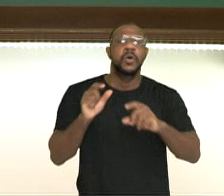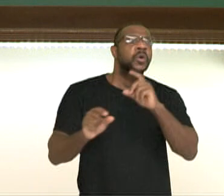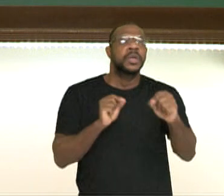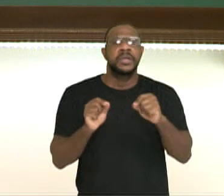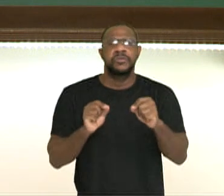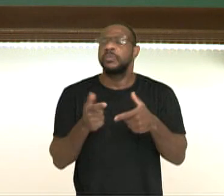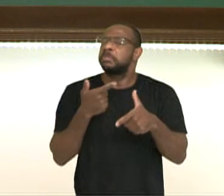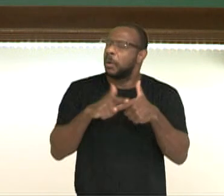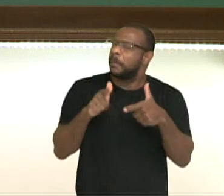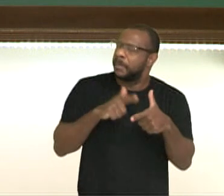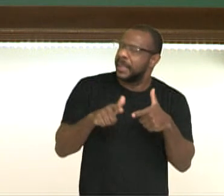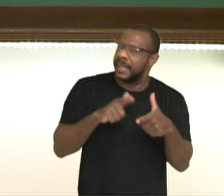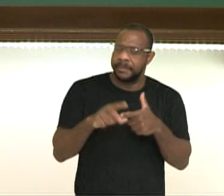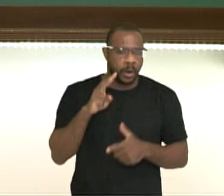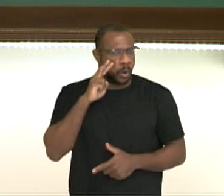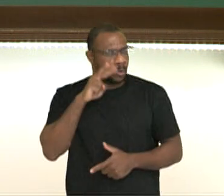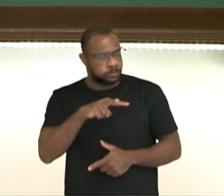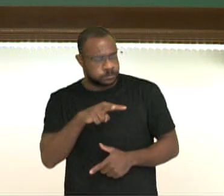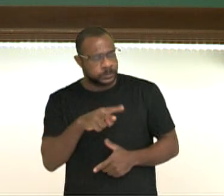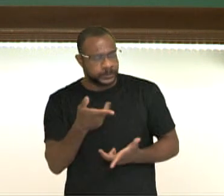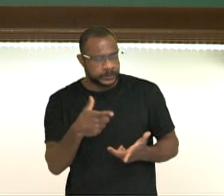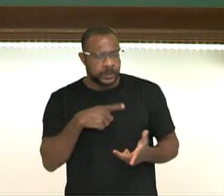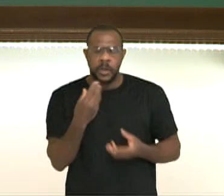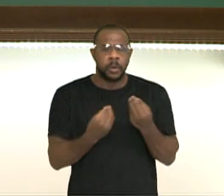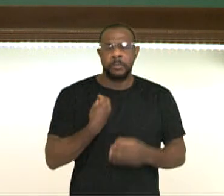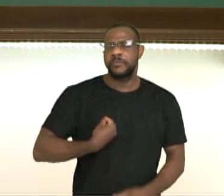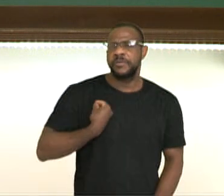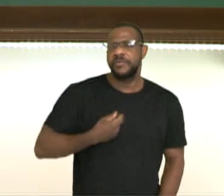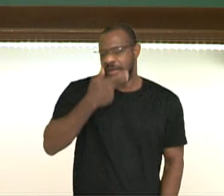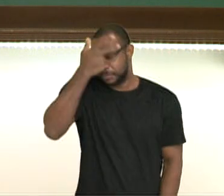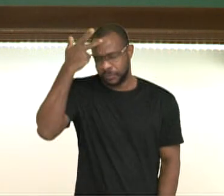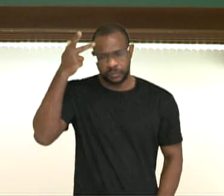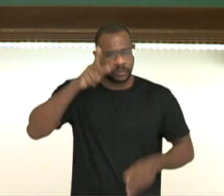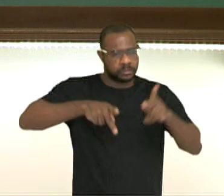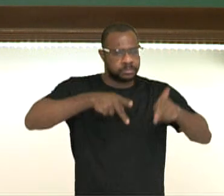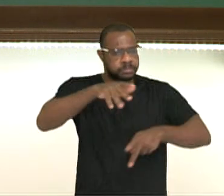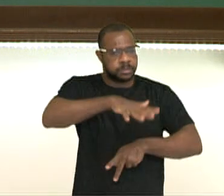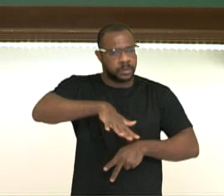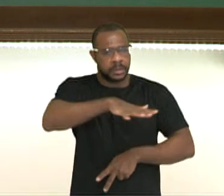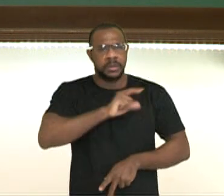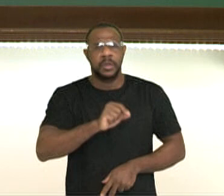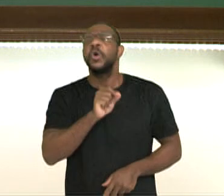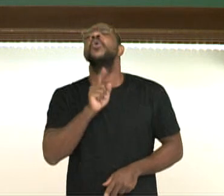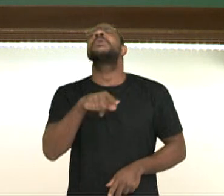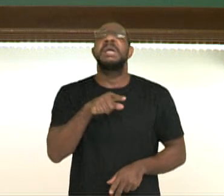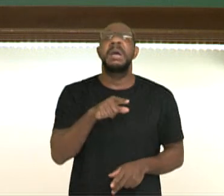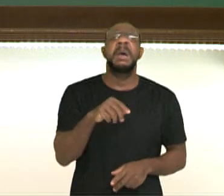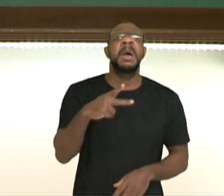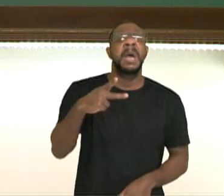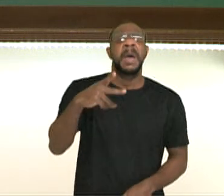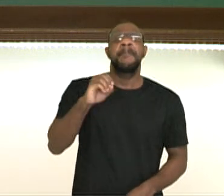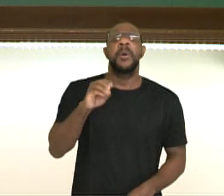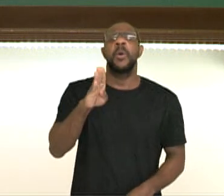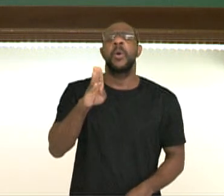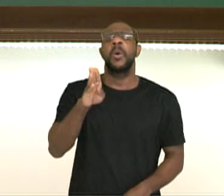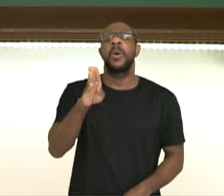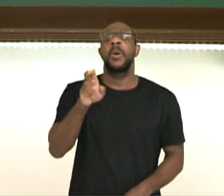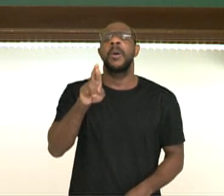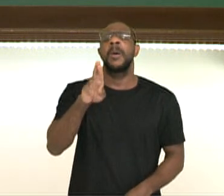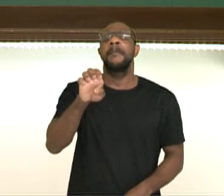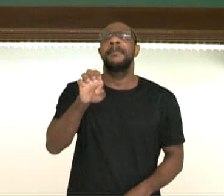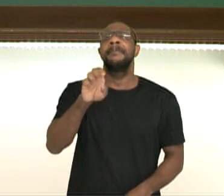crítico, de um olhar para como vive a população. O que eu considero pobreza, esse termo que é